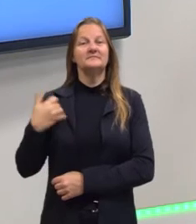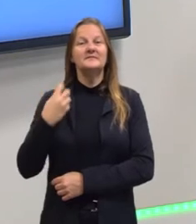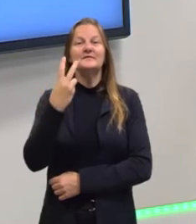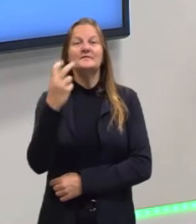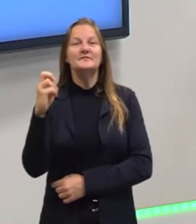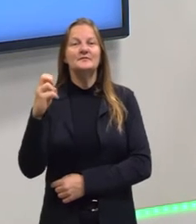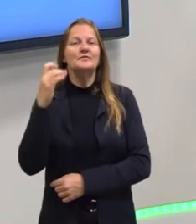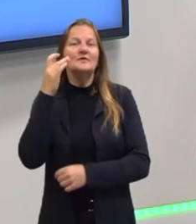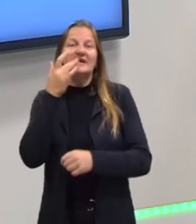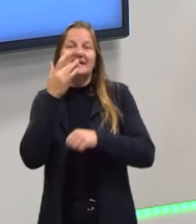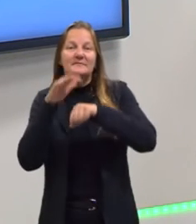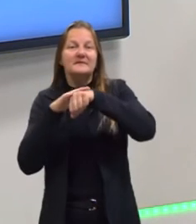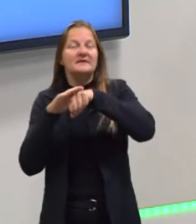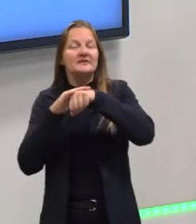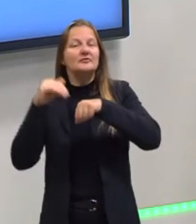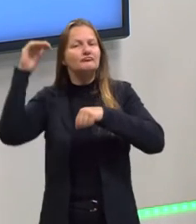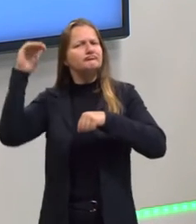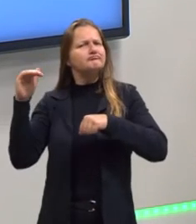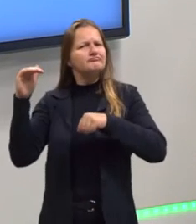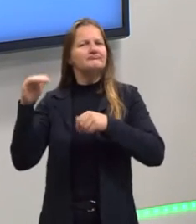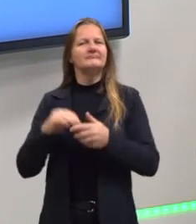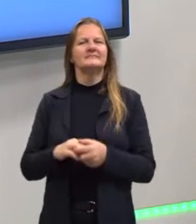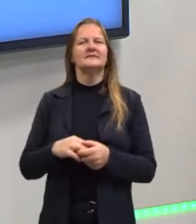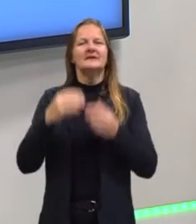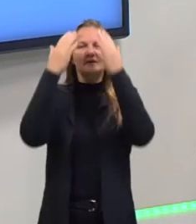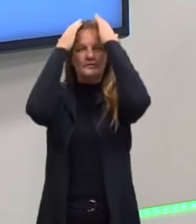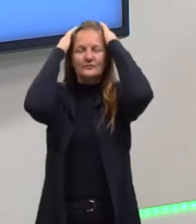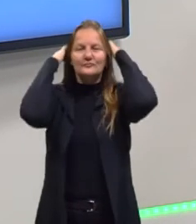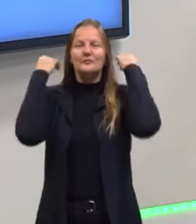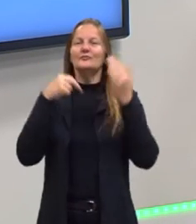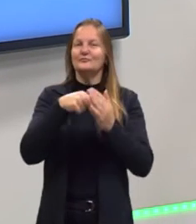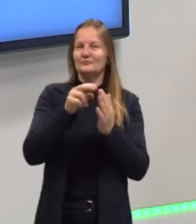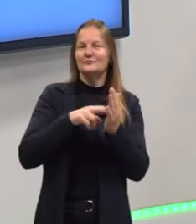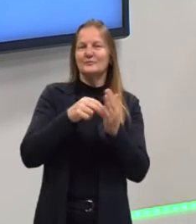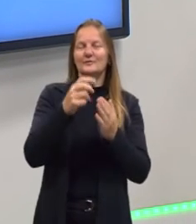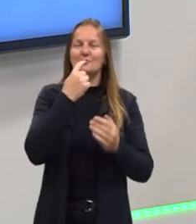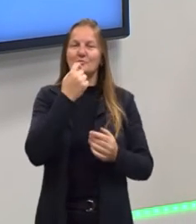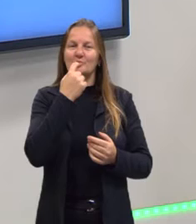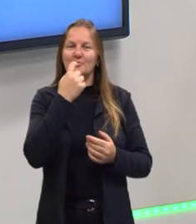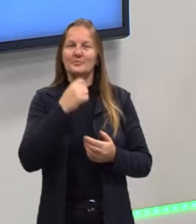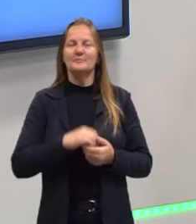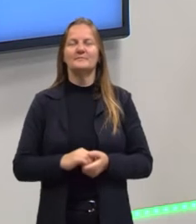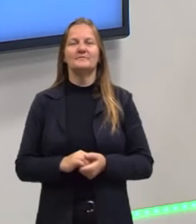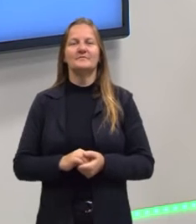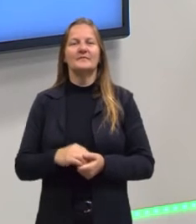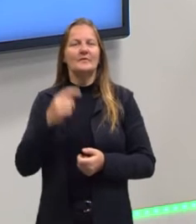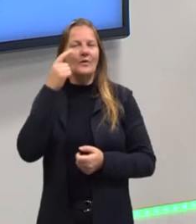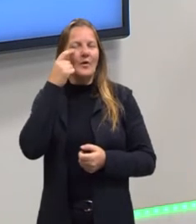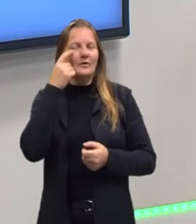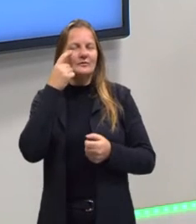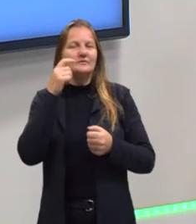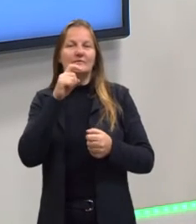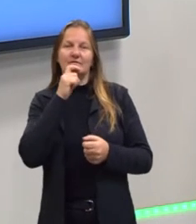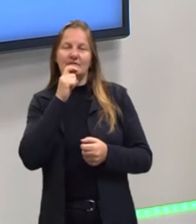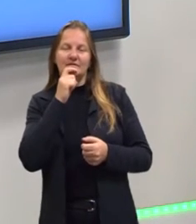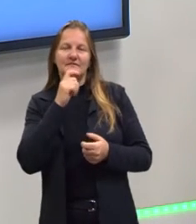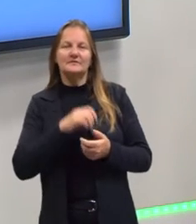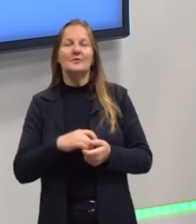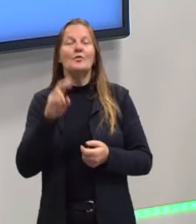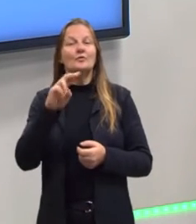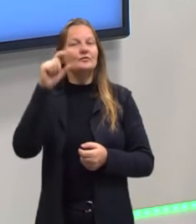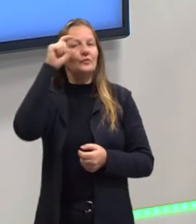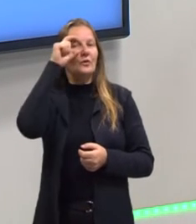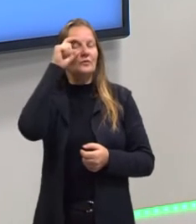sou branca, de baixa estatura, tenho os cabelos tingidos, um tom avermelhado, olho os verdes, uso